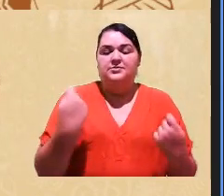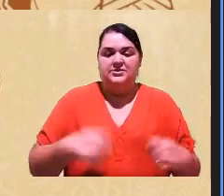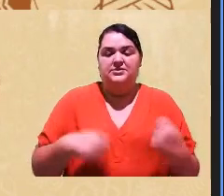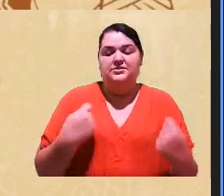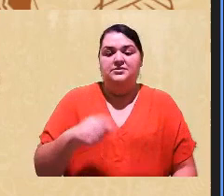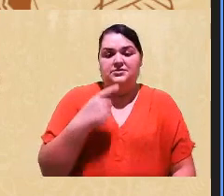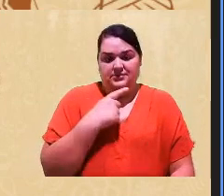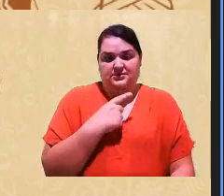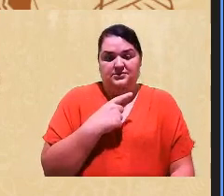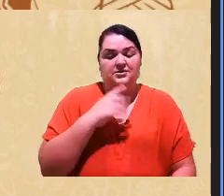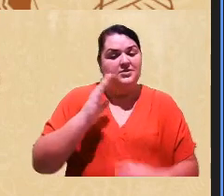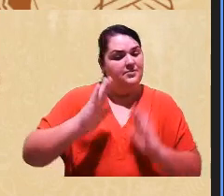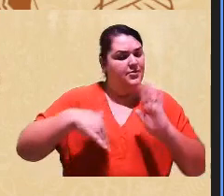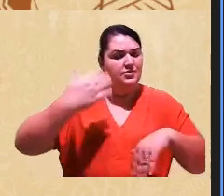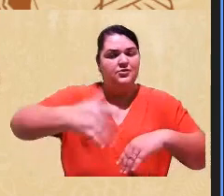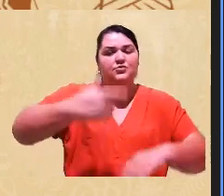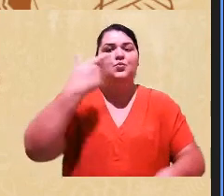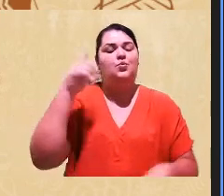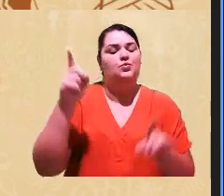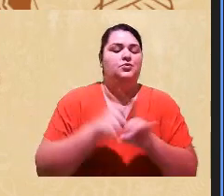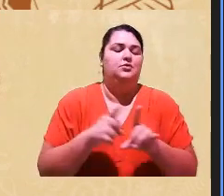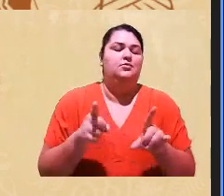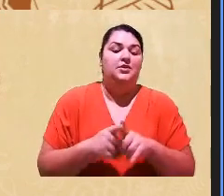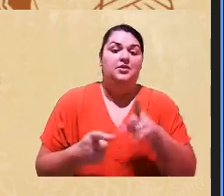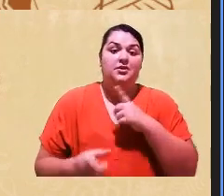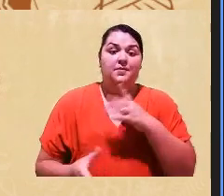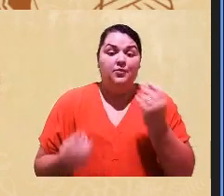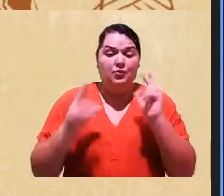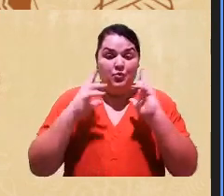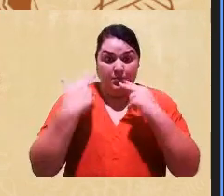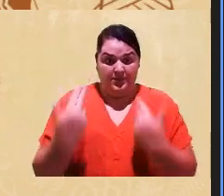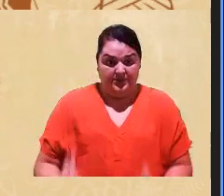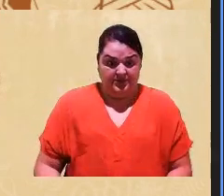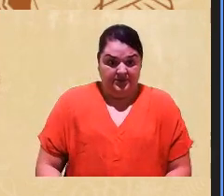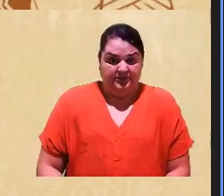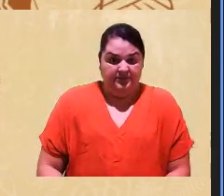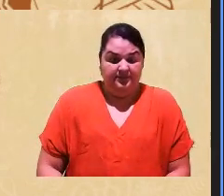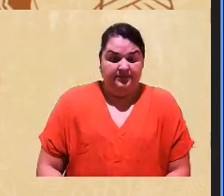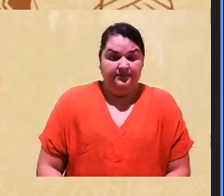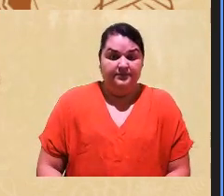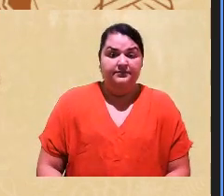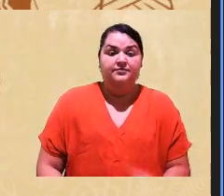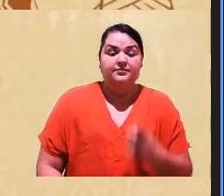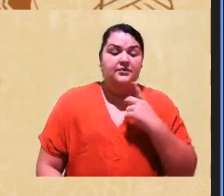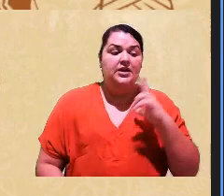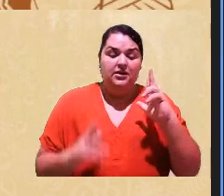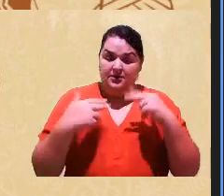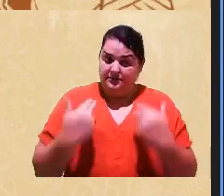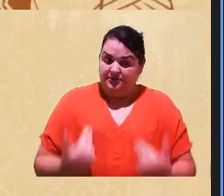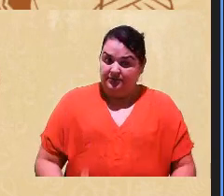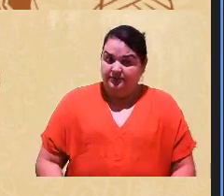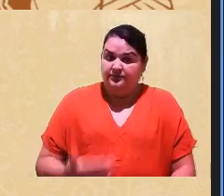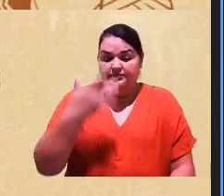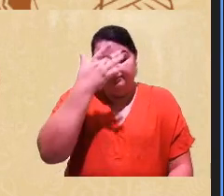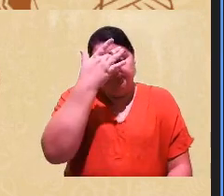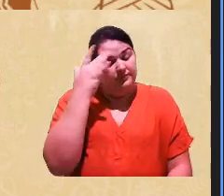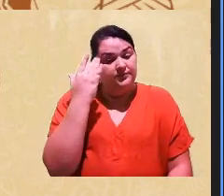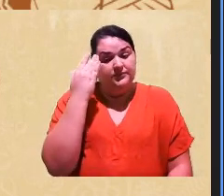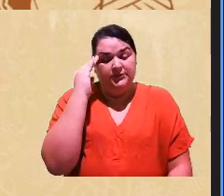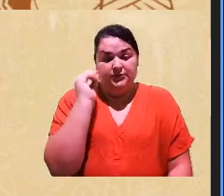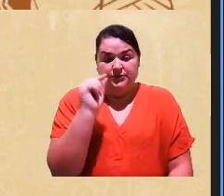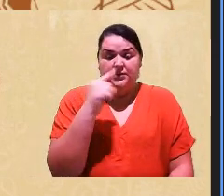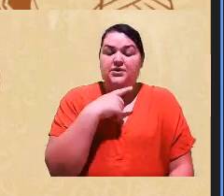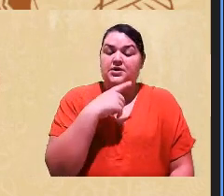processo e outros, que seja muito humanizado, mas que seja humanizado e que as pessoas entendam as